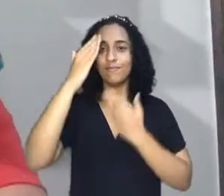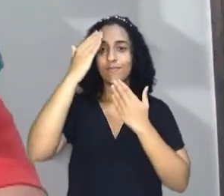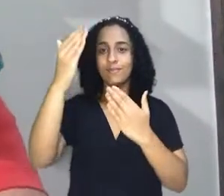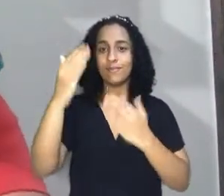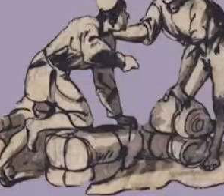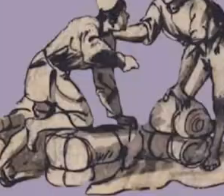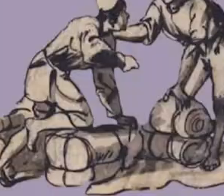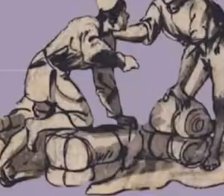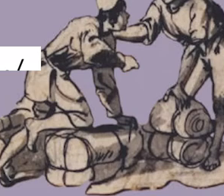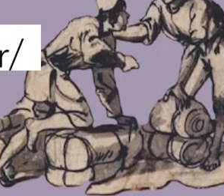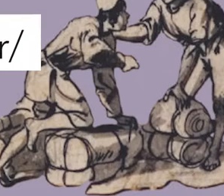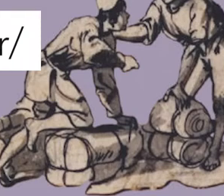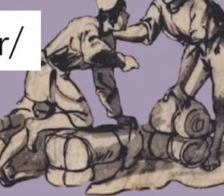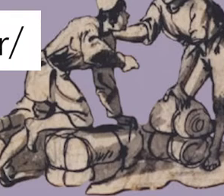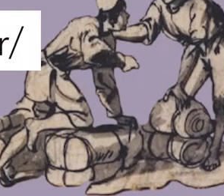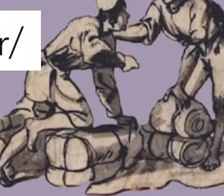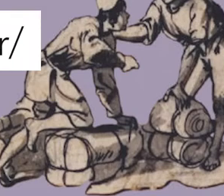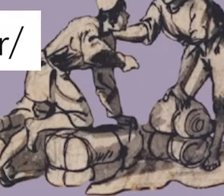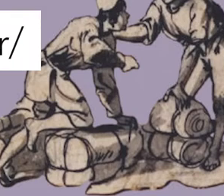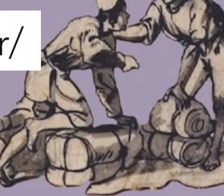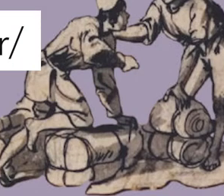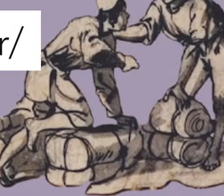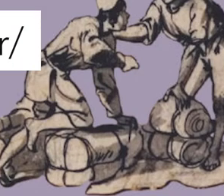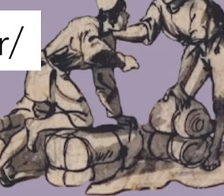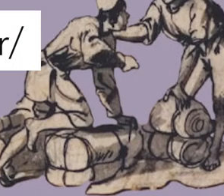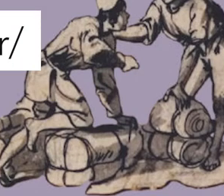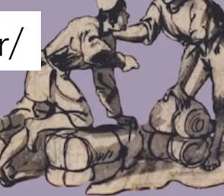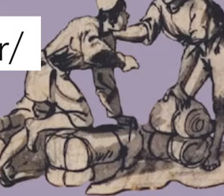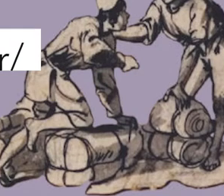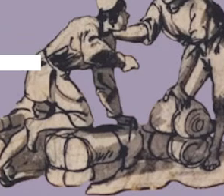Obrigado. 7. para o entre outras possibilidades.